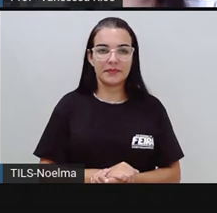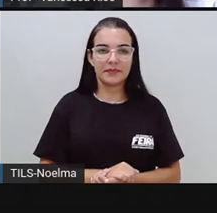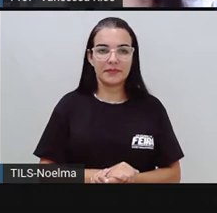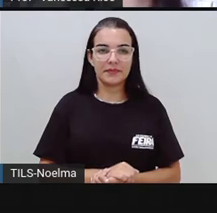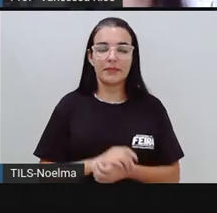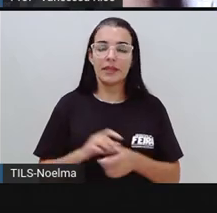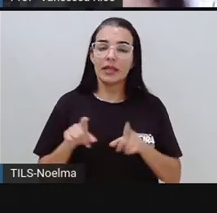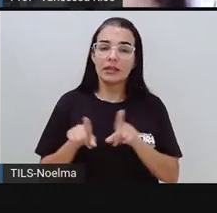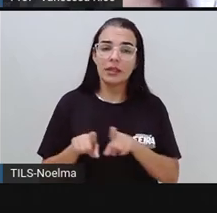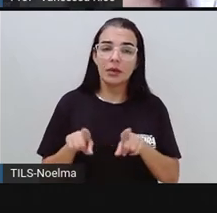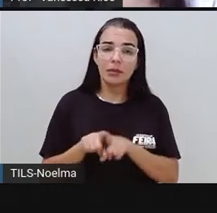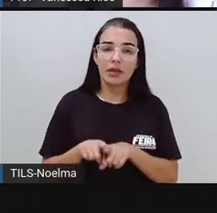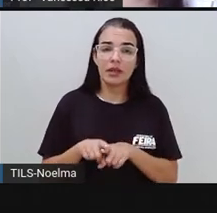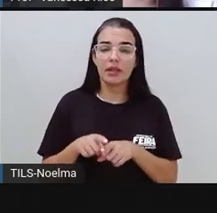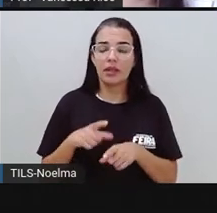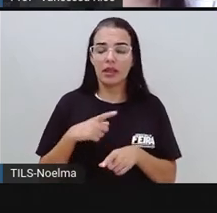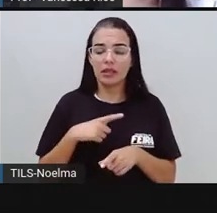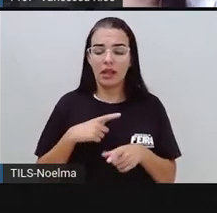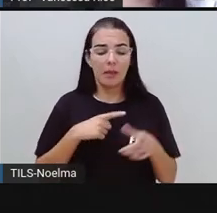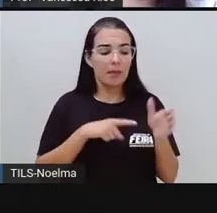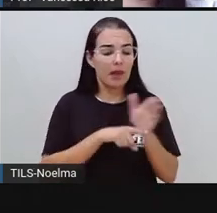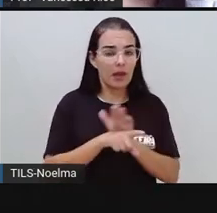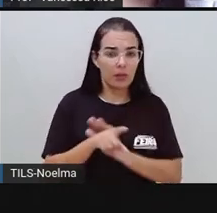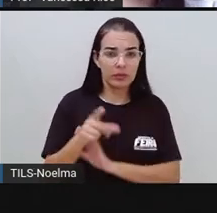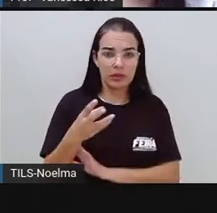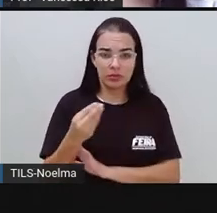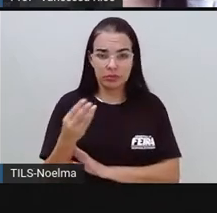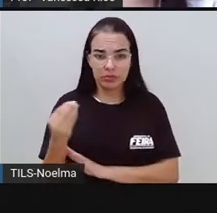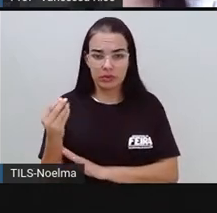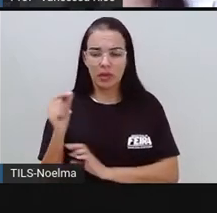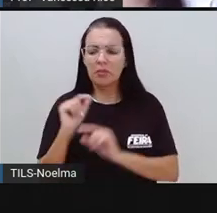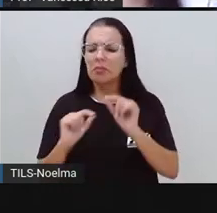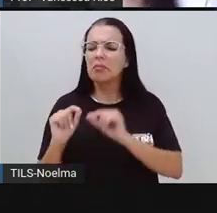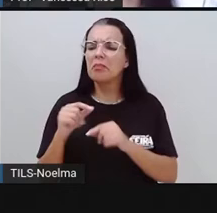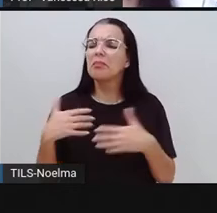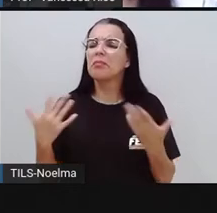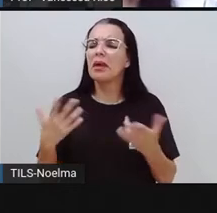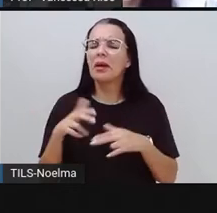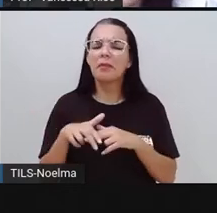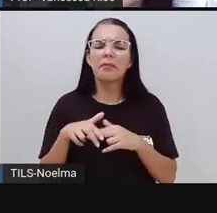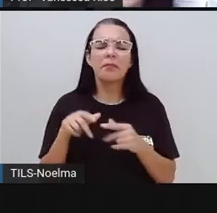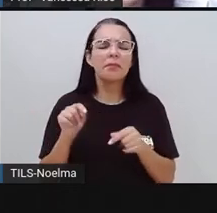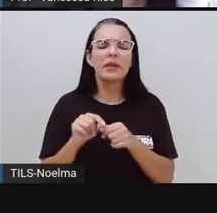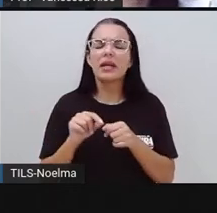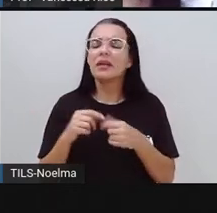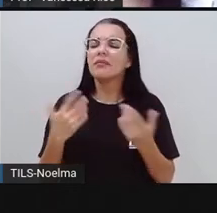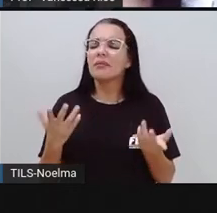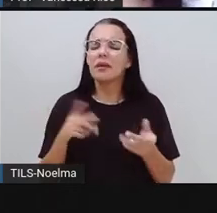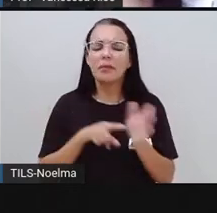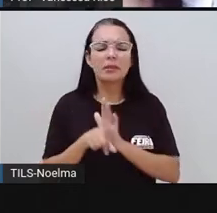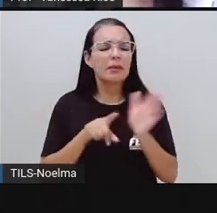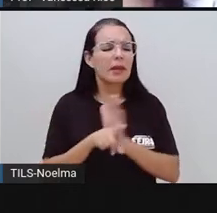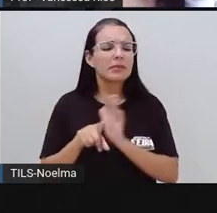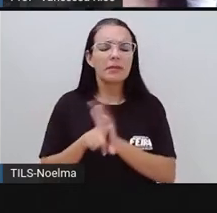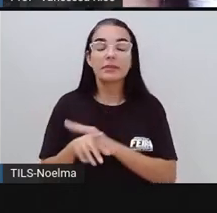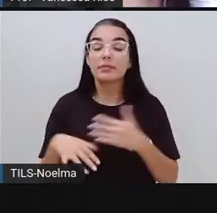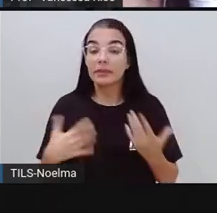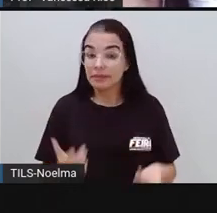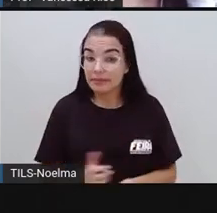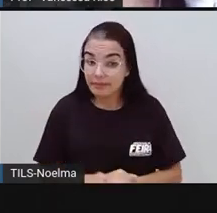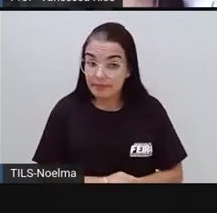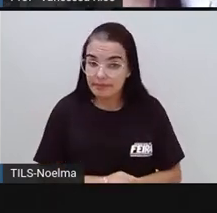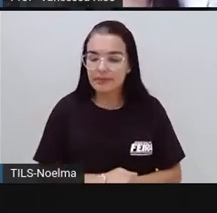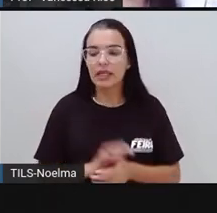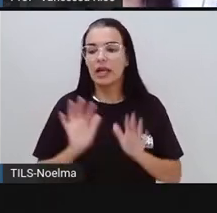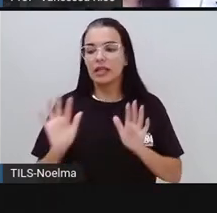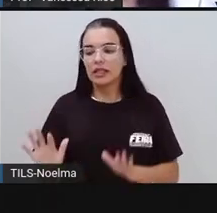Na entrevista aparecem perguntas. Para que essas perguntas servem? As perguntas, elas vão